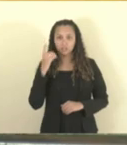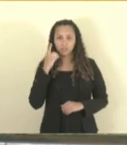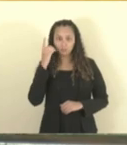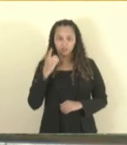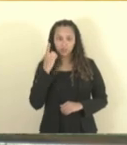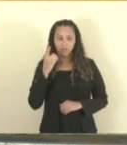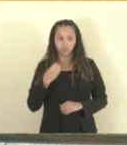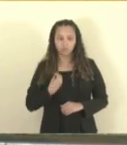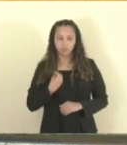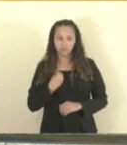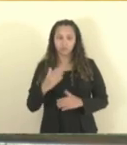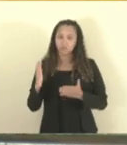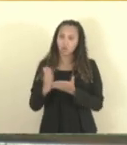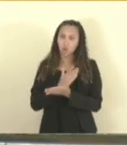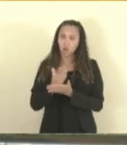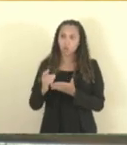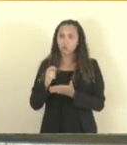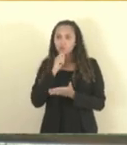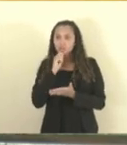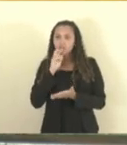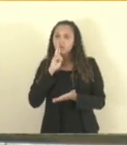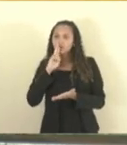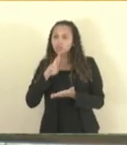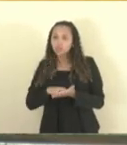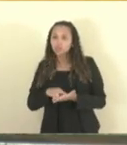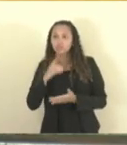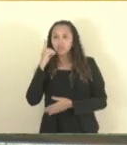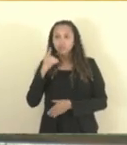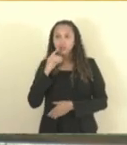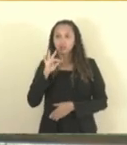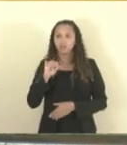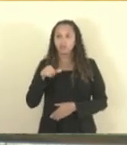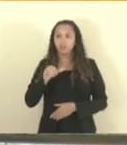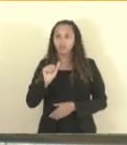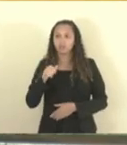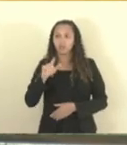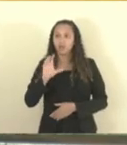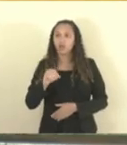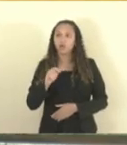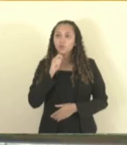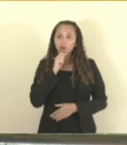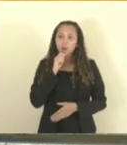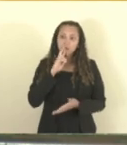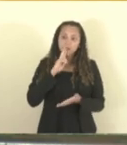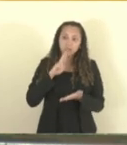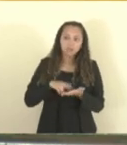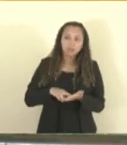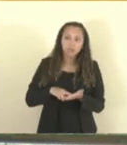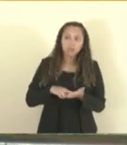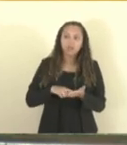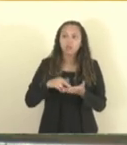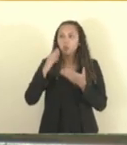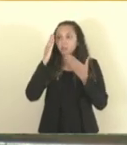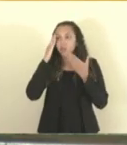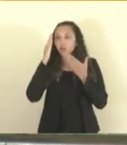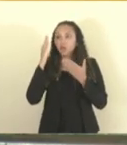presentes, alguns ainda estão registrando. O deputado Tiago Hoffman ainda está registrando. Obrigado, deputado Tiago.